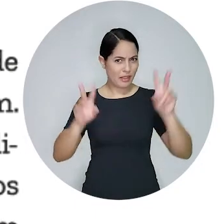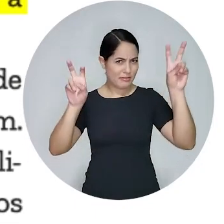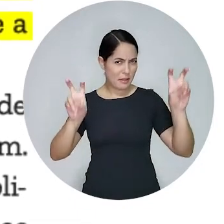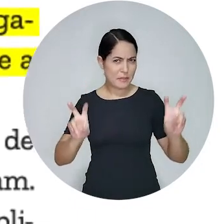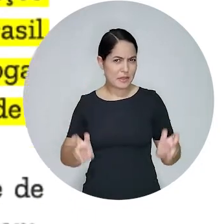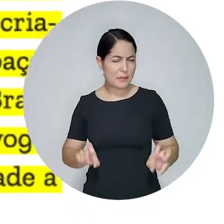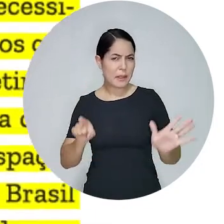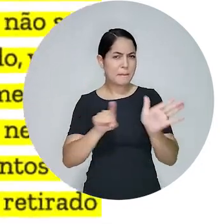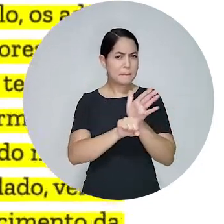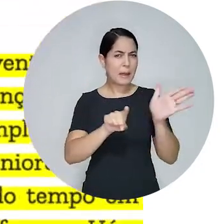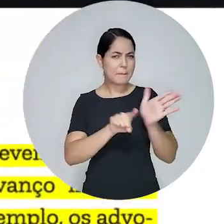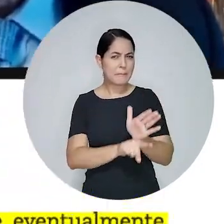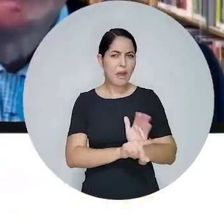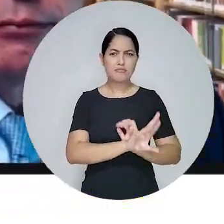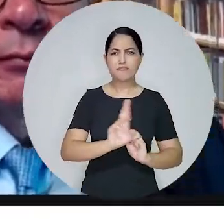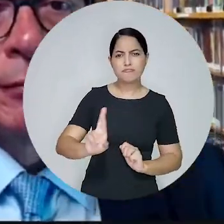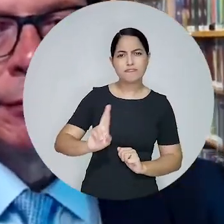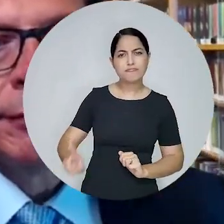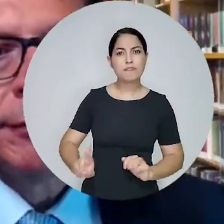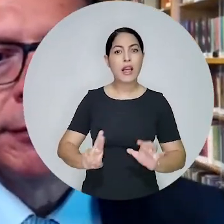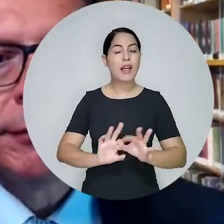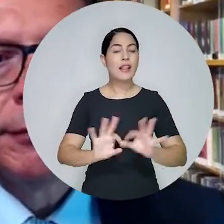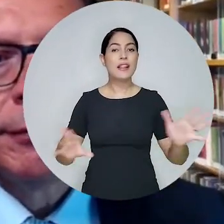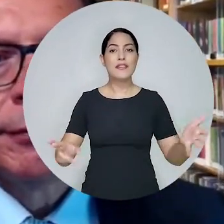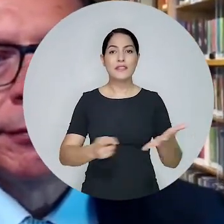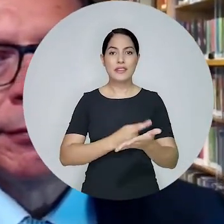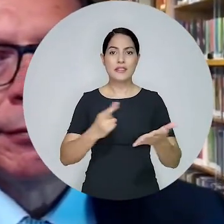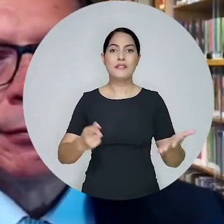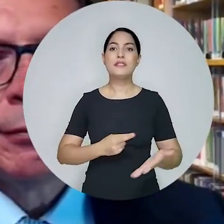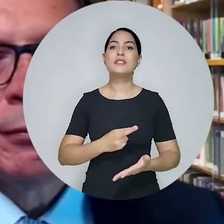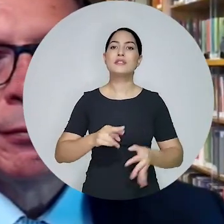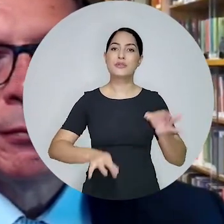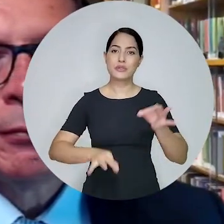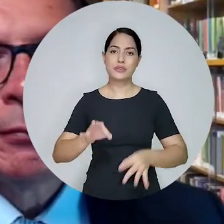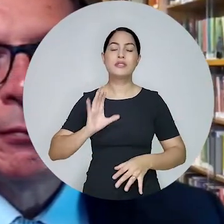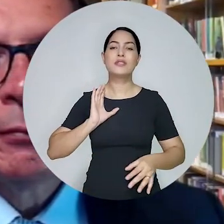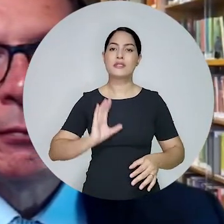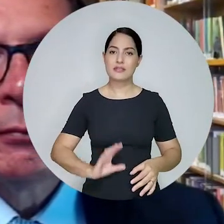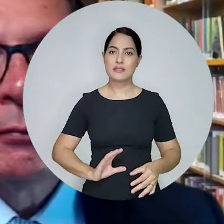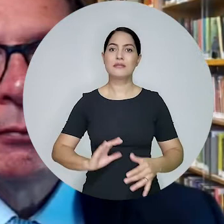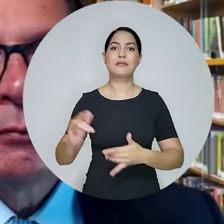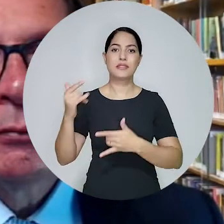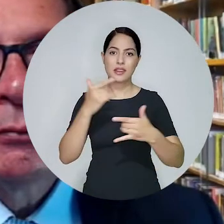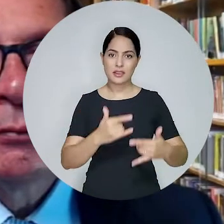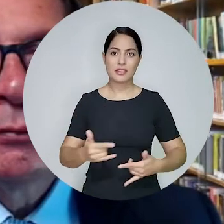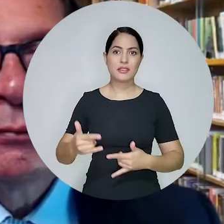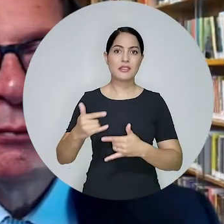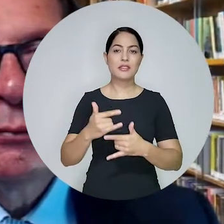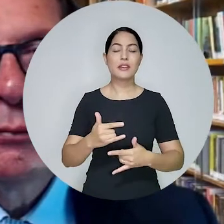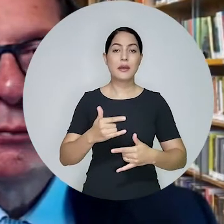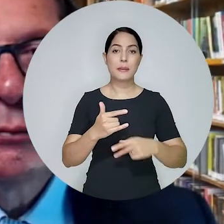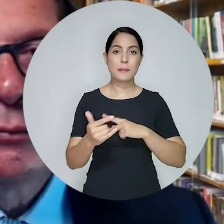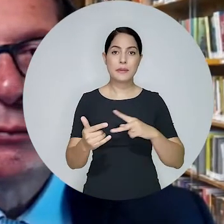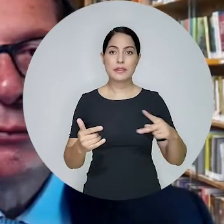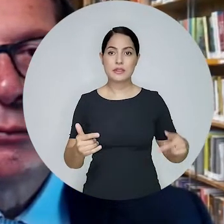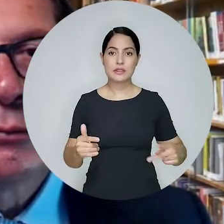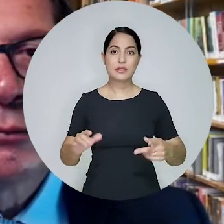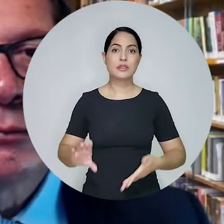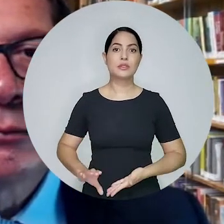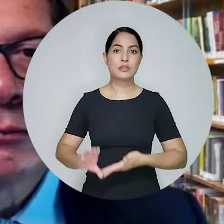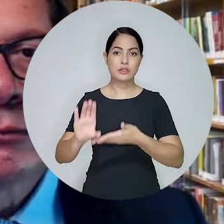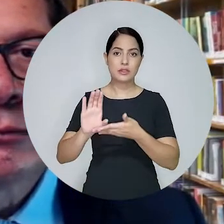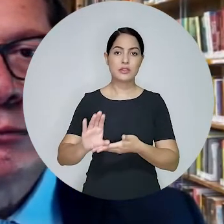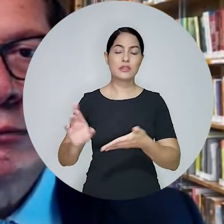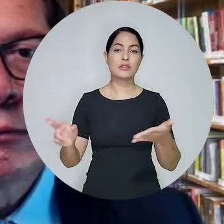Fecha aspas. Esse e outros questionamentos disponíveis na revista Justiça e Cidadania foram concedidos por teleconferência ao